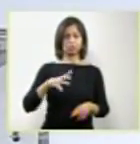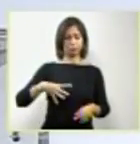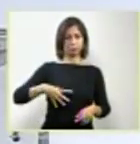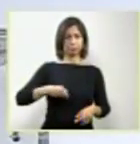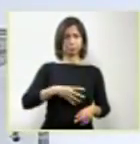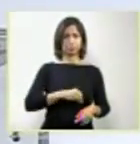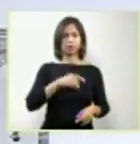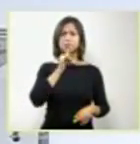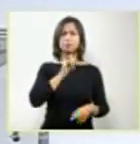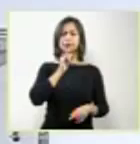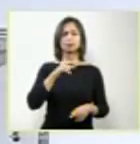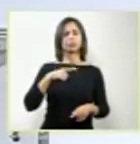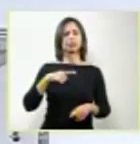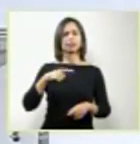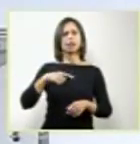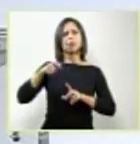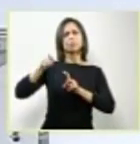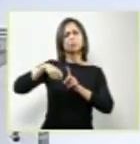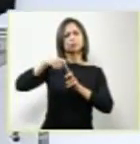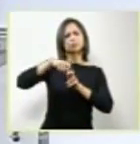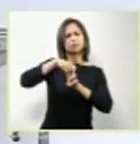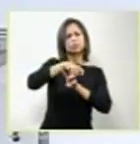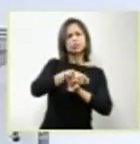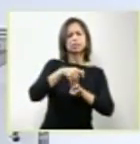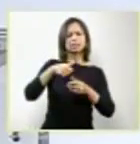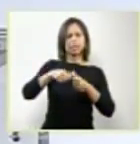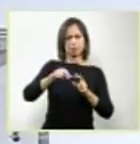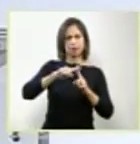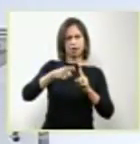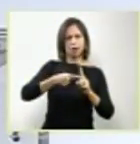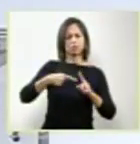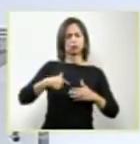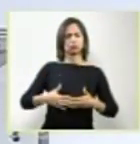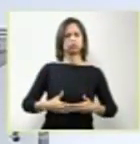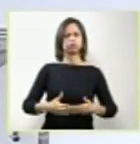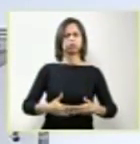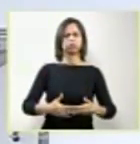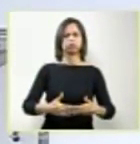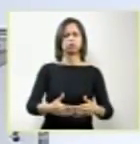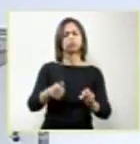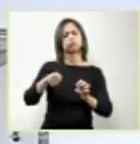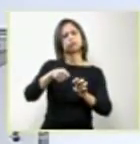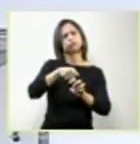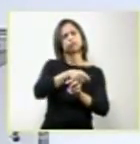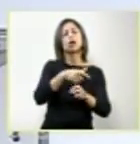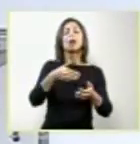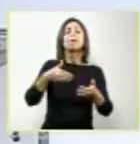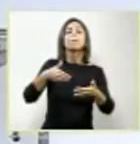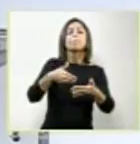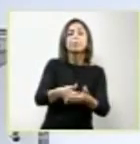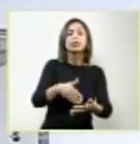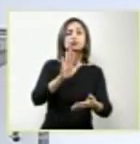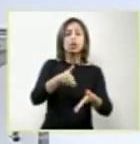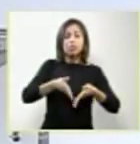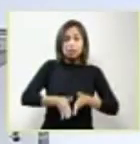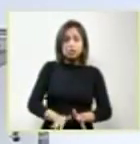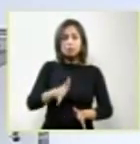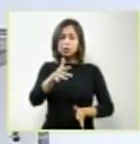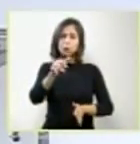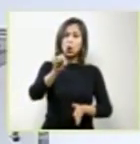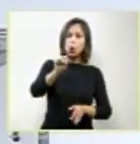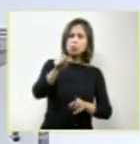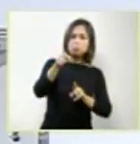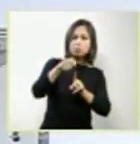último trimestre da gravidez e em casos muito específicos de desproporção céfalo-pélvica e com um cuidado